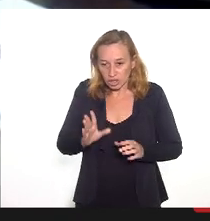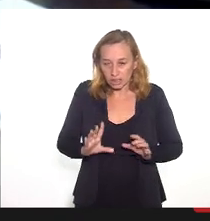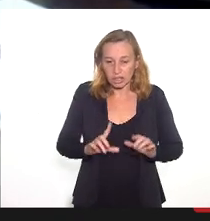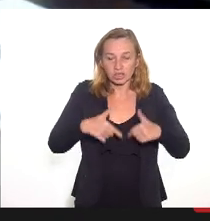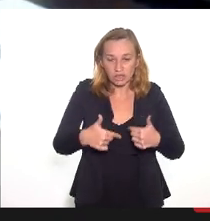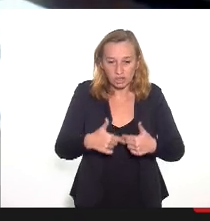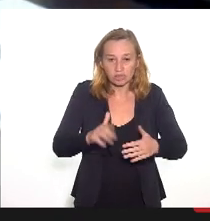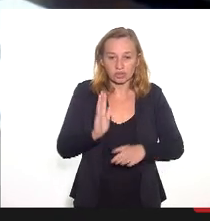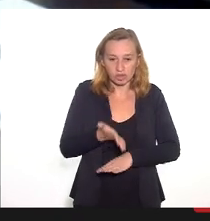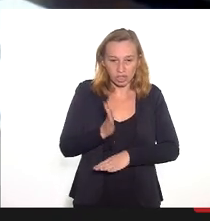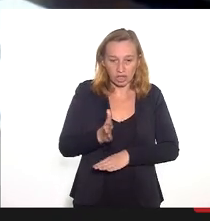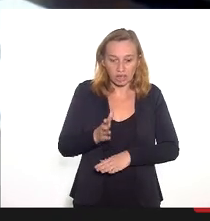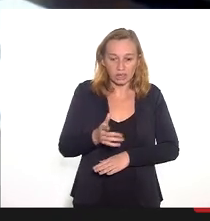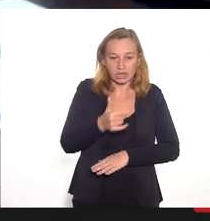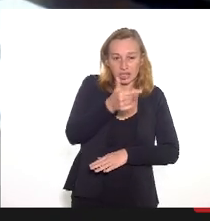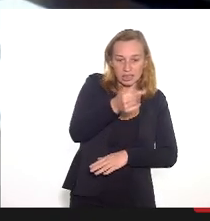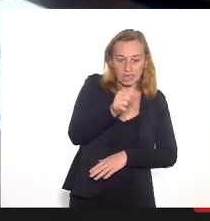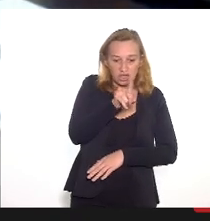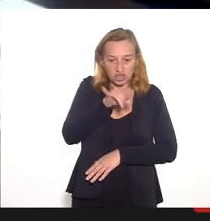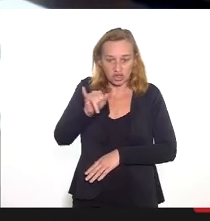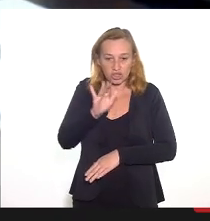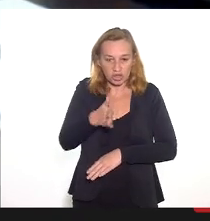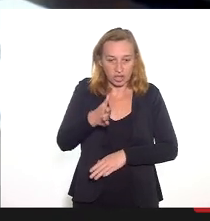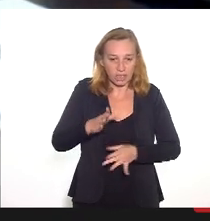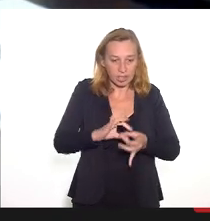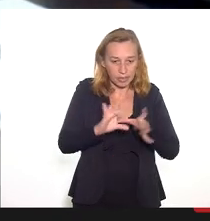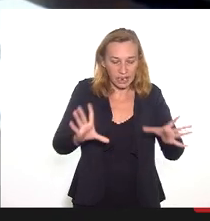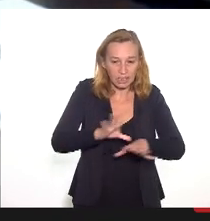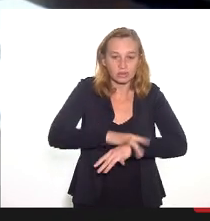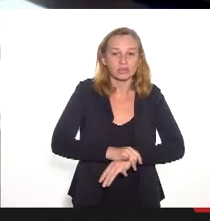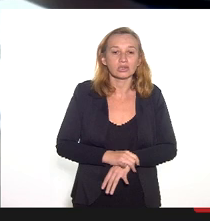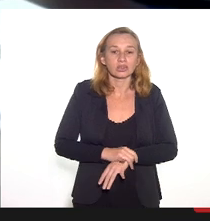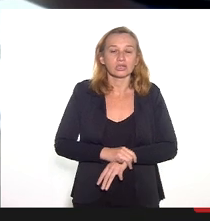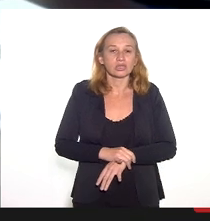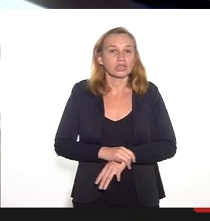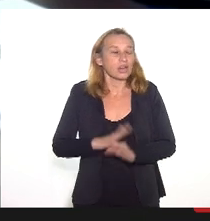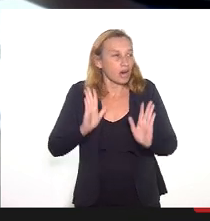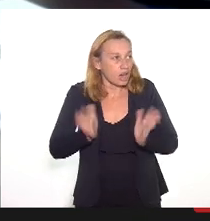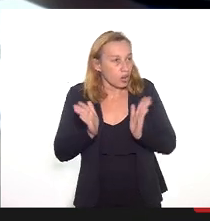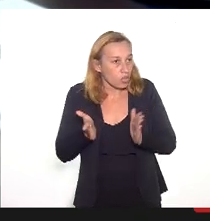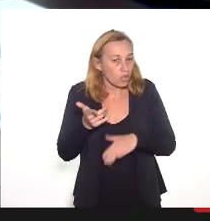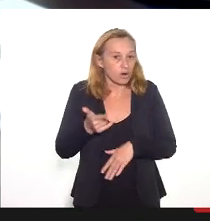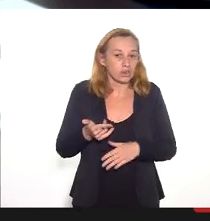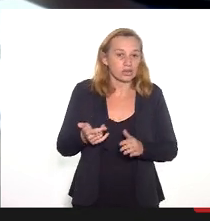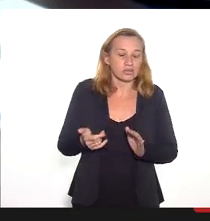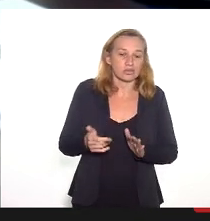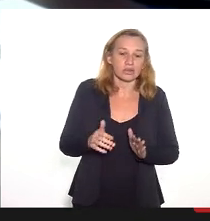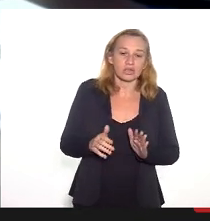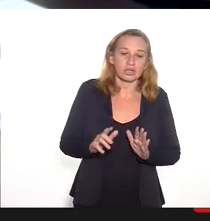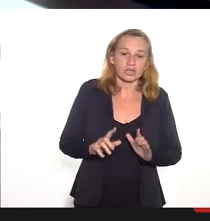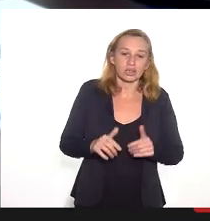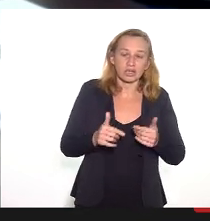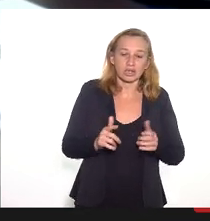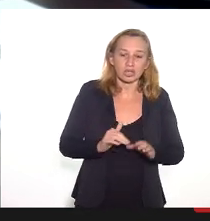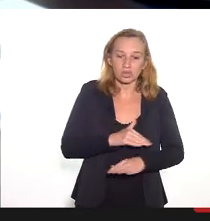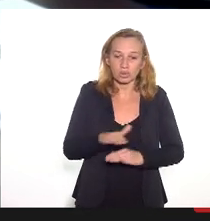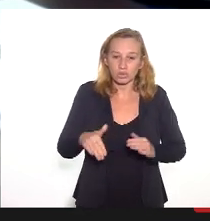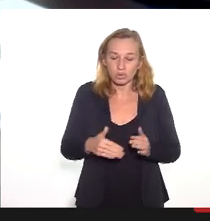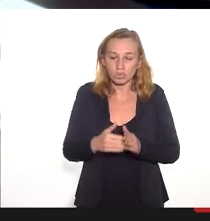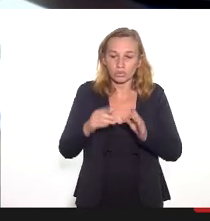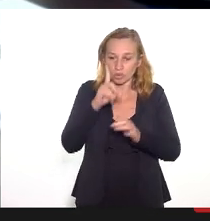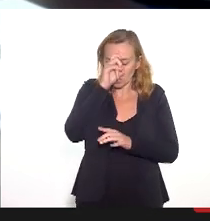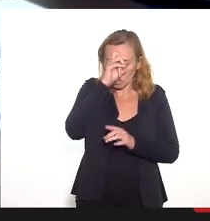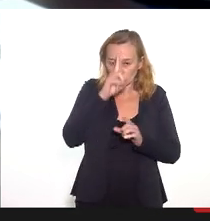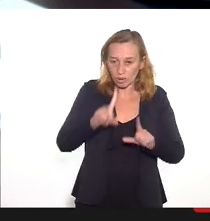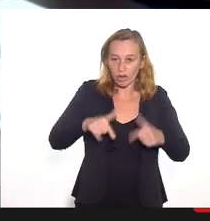centro e dia já está funcionando e agora a gente pretende colocar a internação toda para poder funcionar também